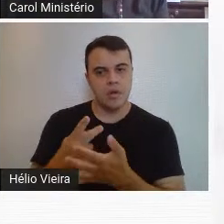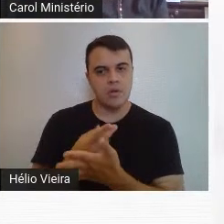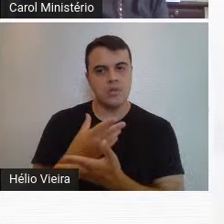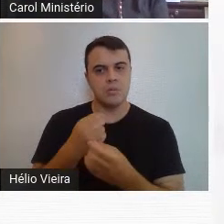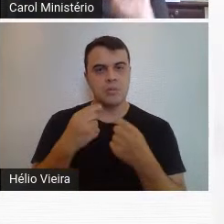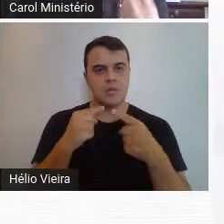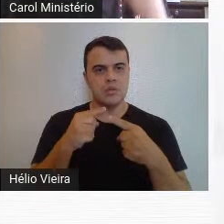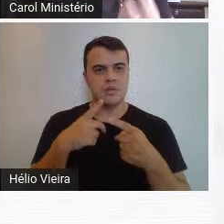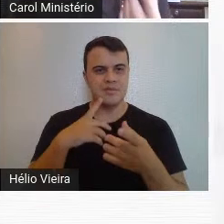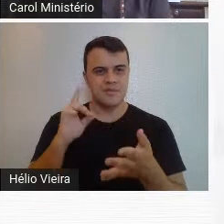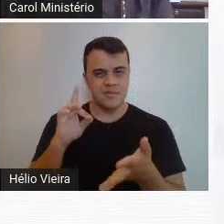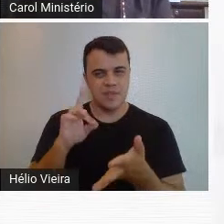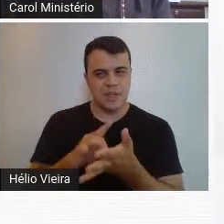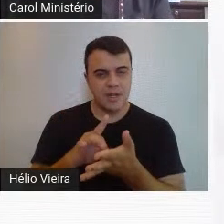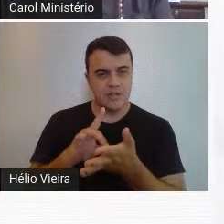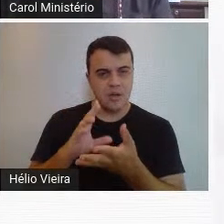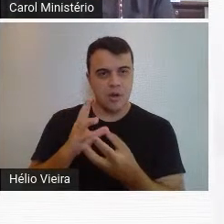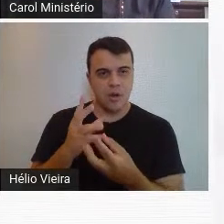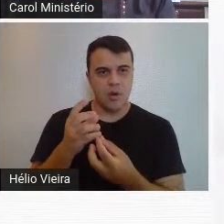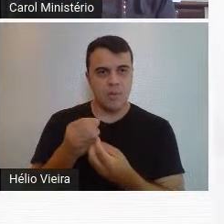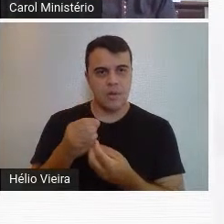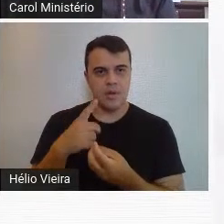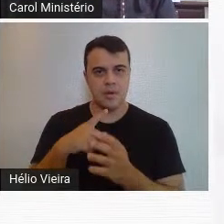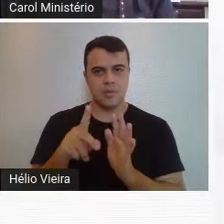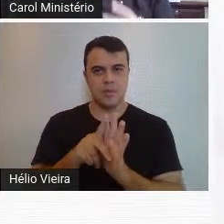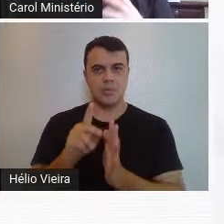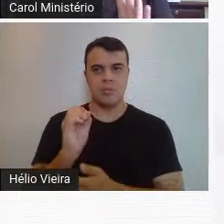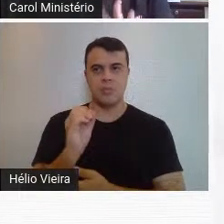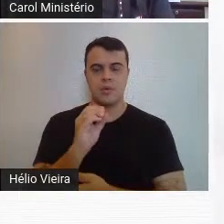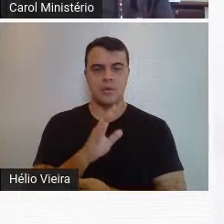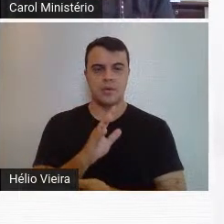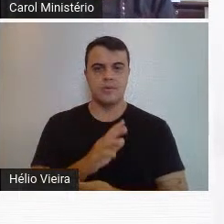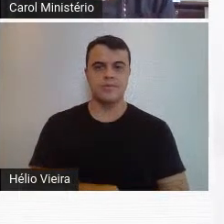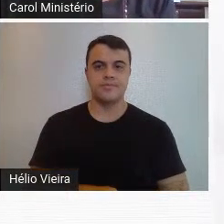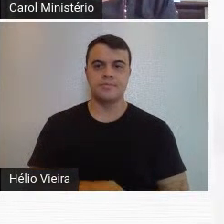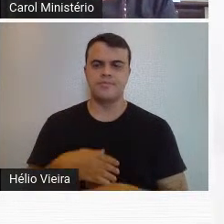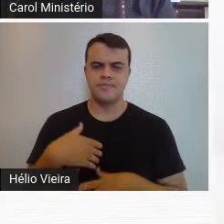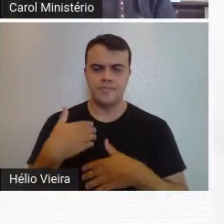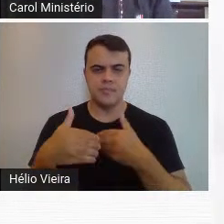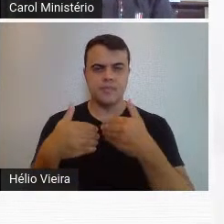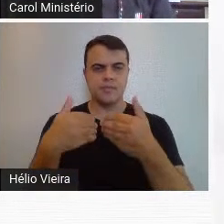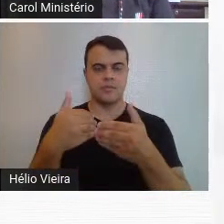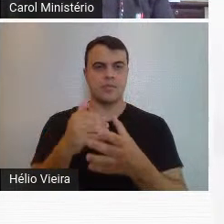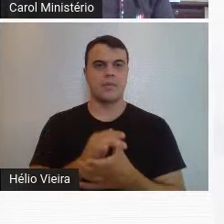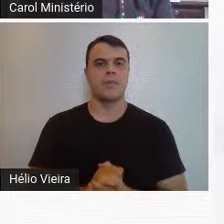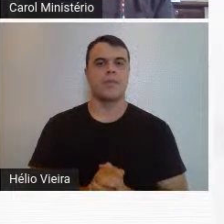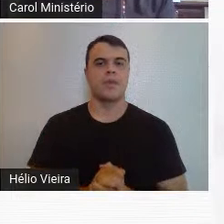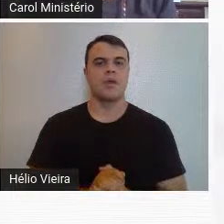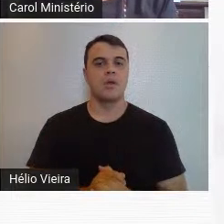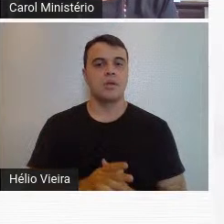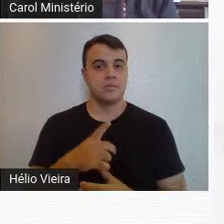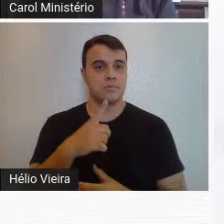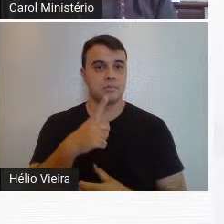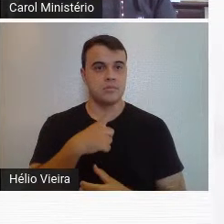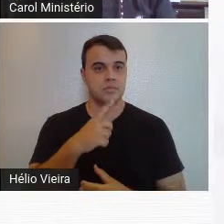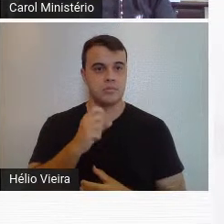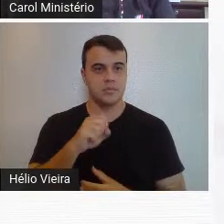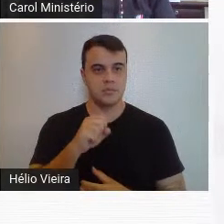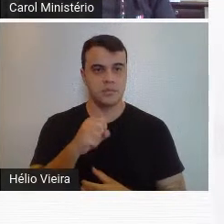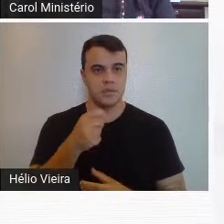críticos como realmente uma obra de teor moderno, e por aí vai, tá, gente? Então, houve essa